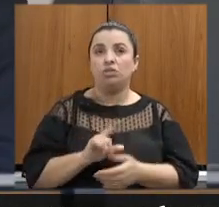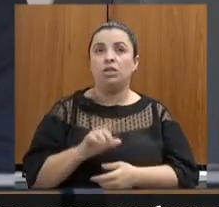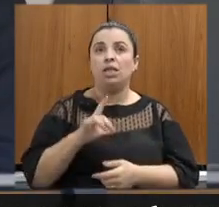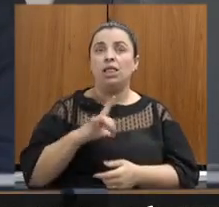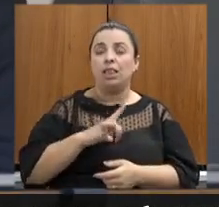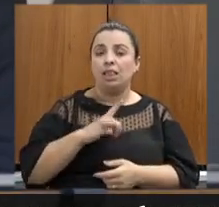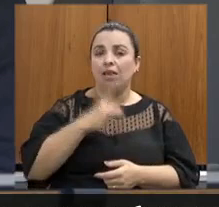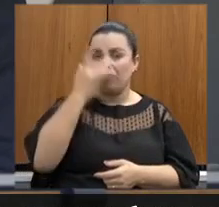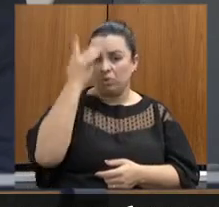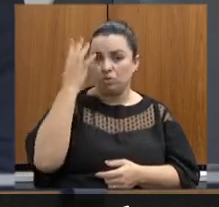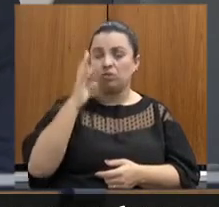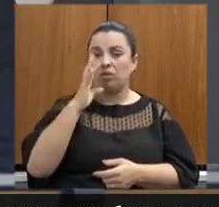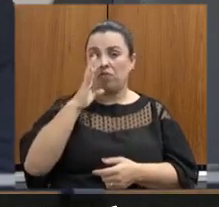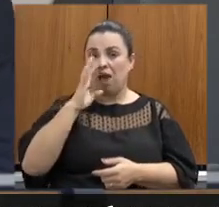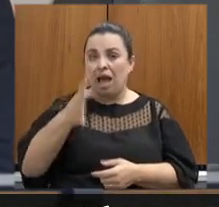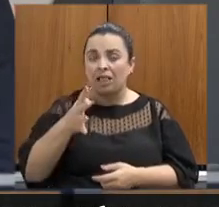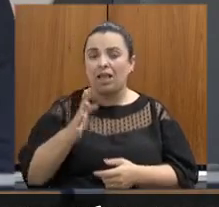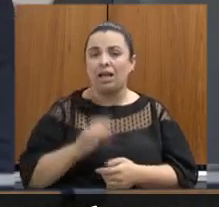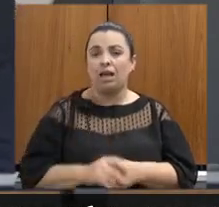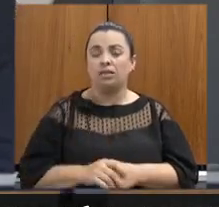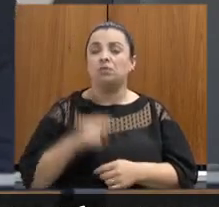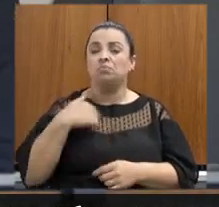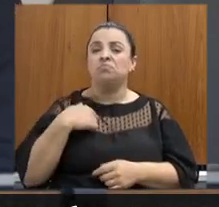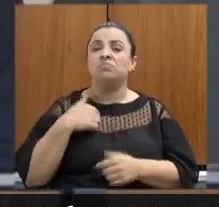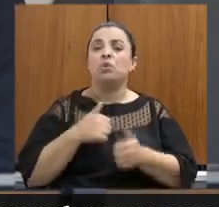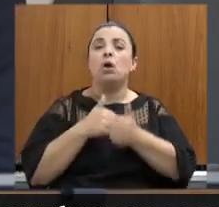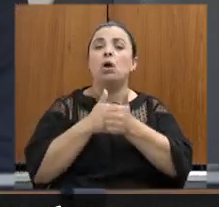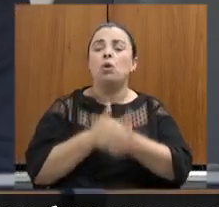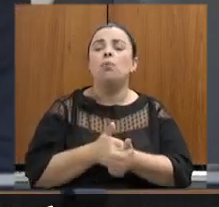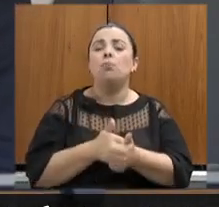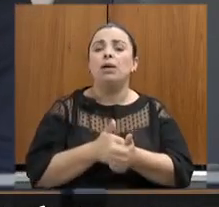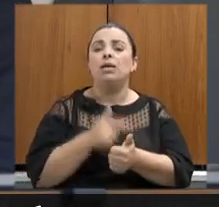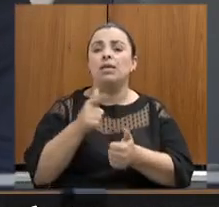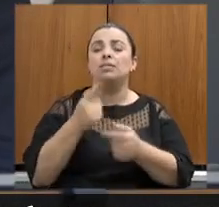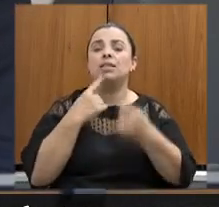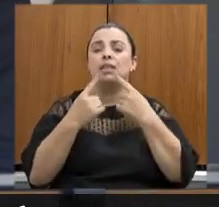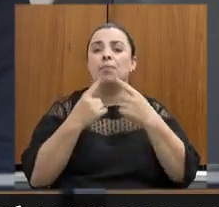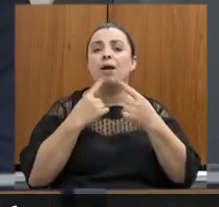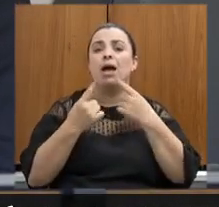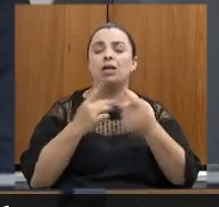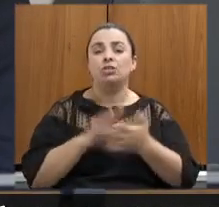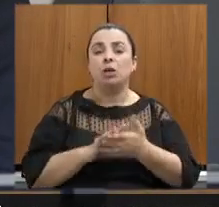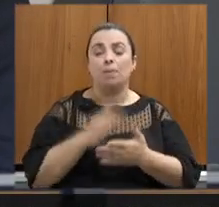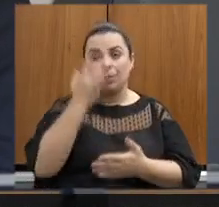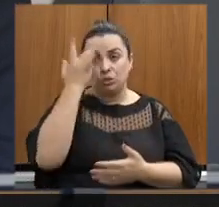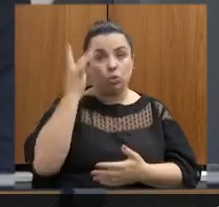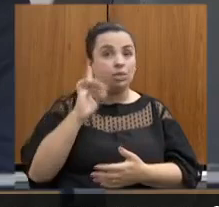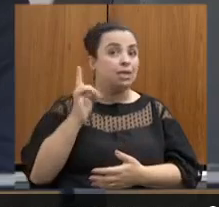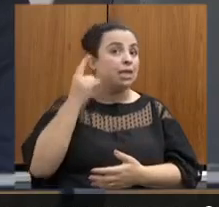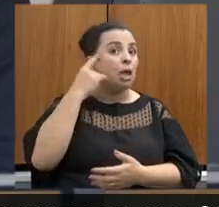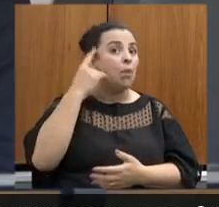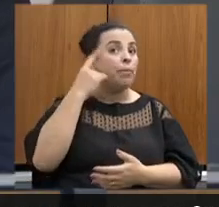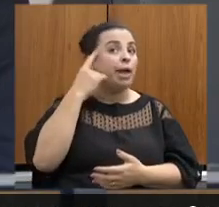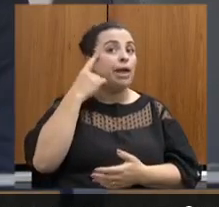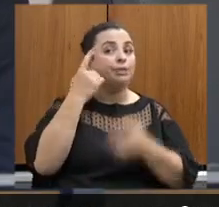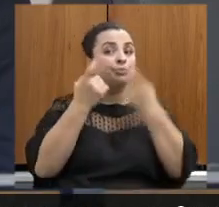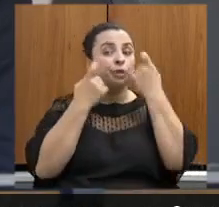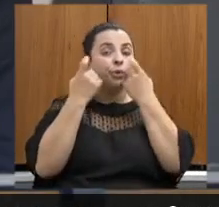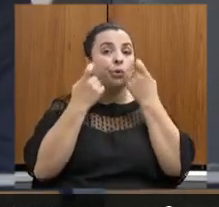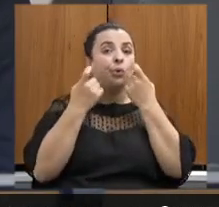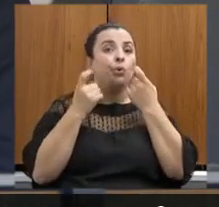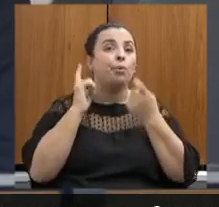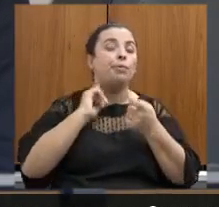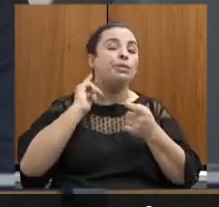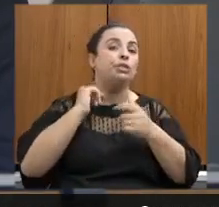nós acompanhamos esse debate há vários anos por pessoas que não pensam no desenvolvimento do nosso estado e quanto tiver